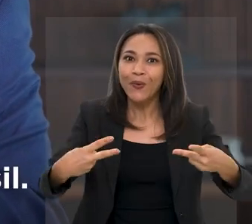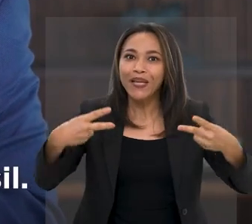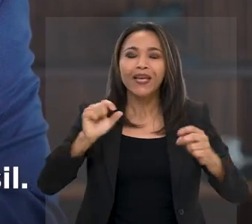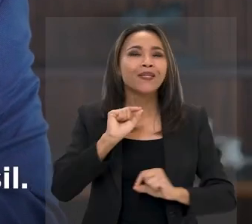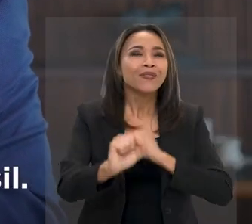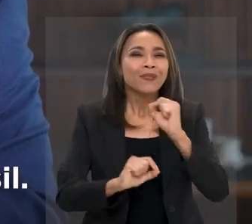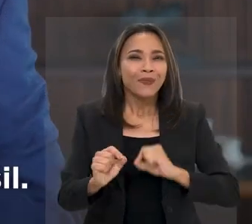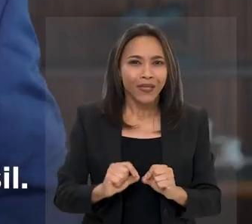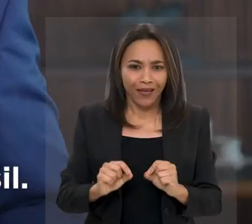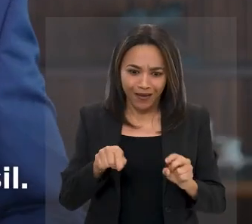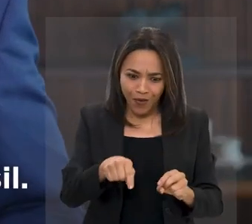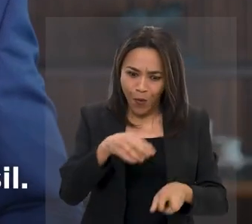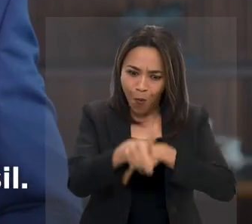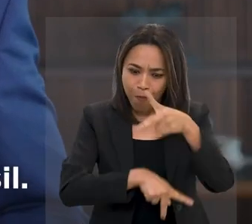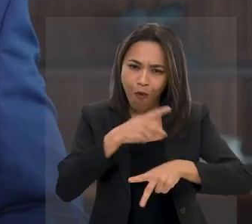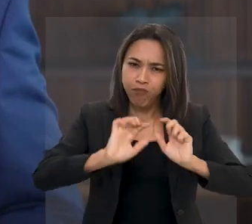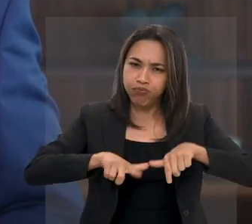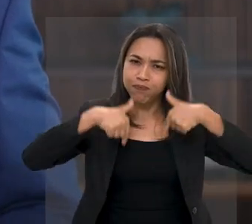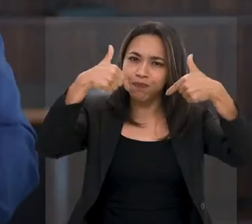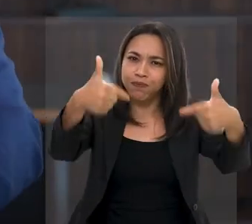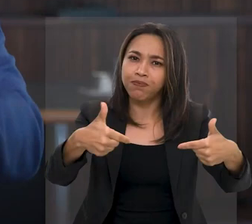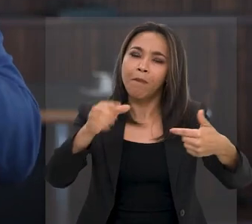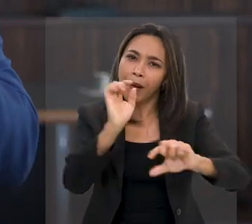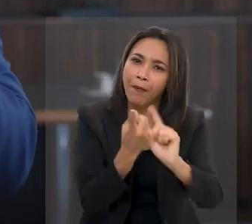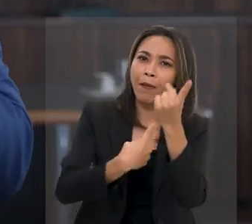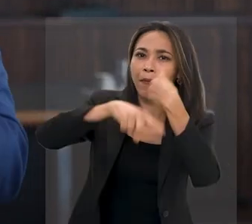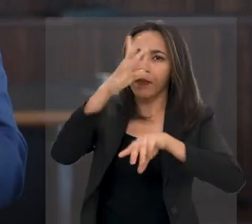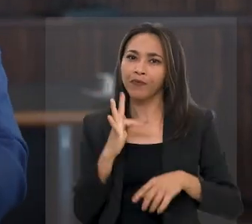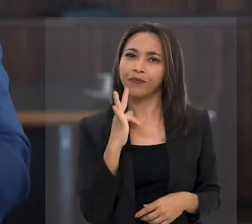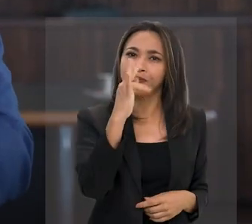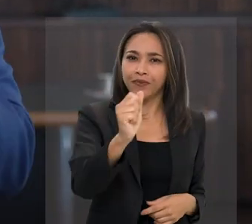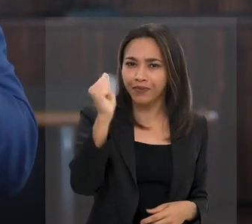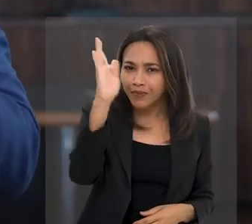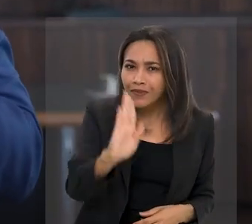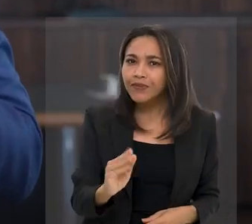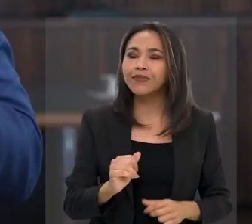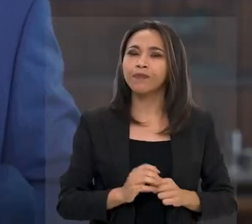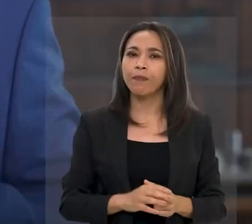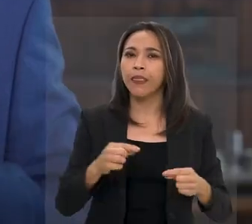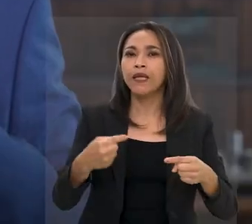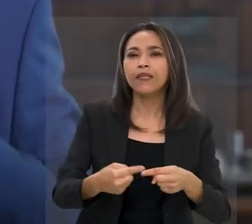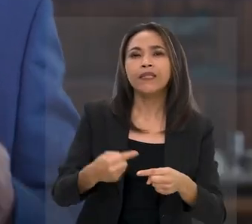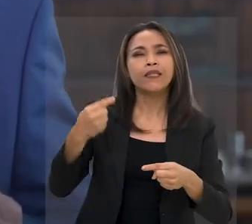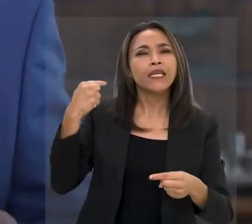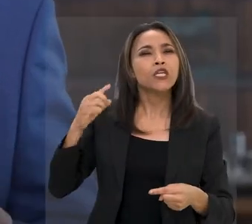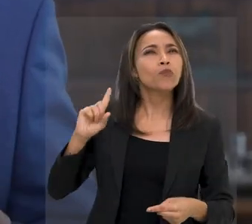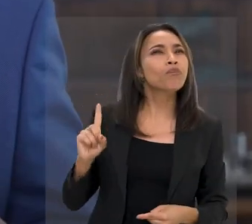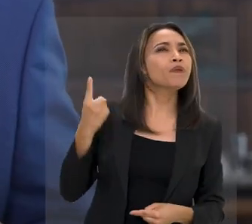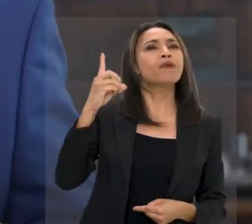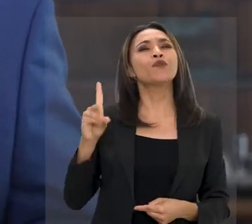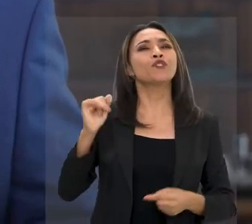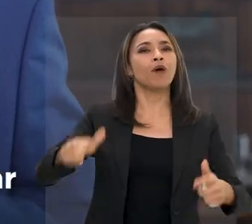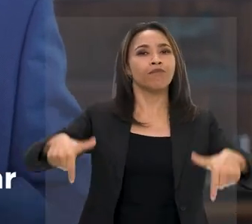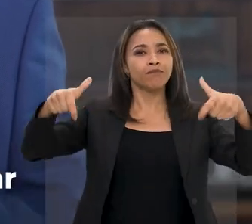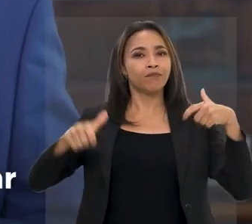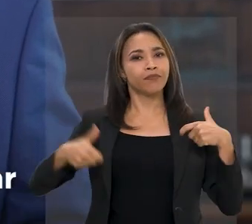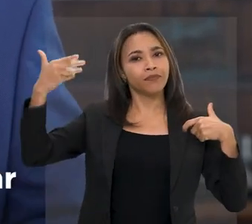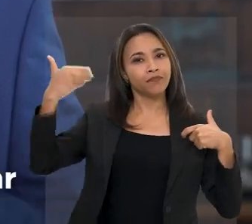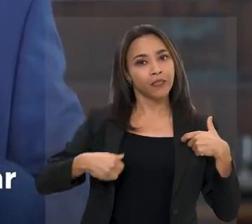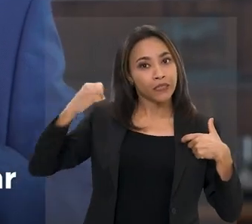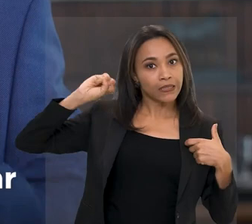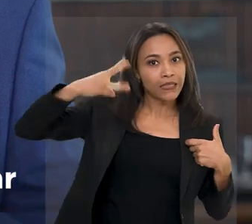construção do futuro do Brasil. Desde o primeiro dia desse terceiro mandato que vocês me concederam, tenho